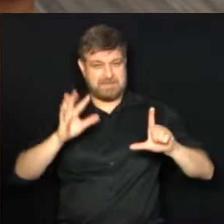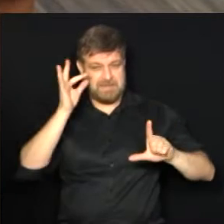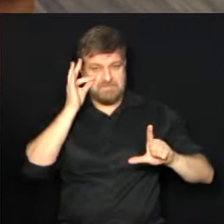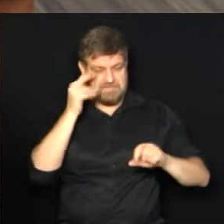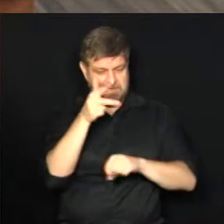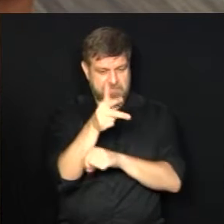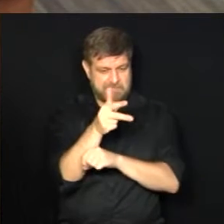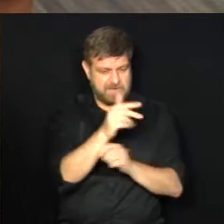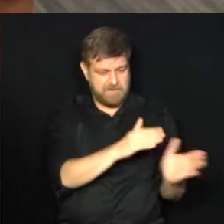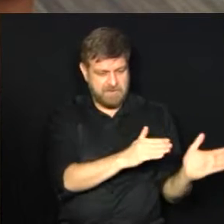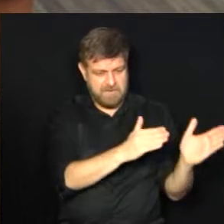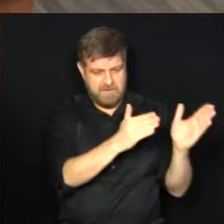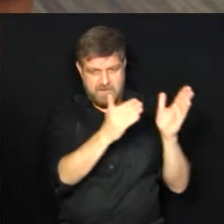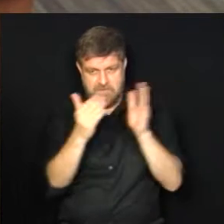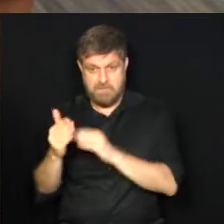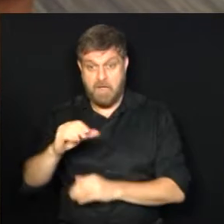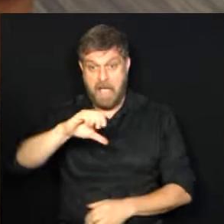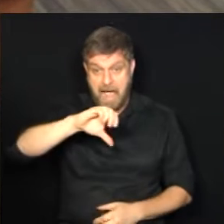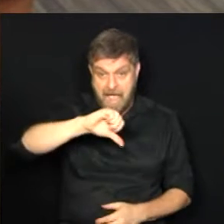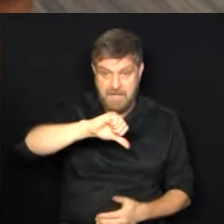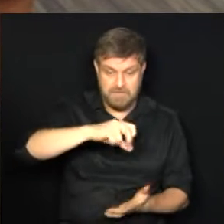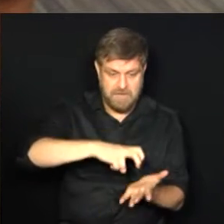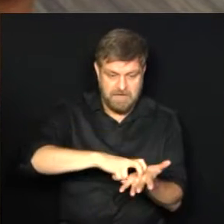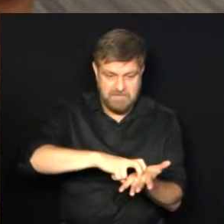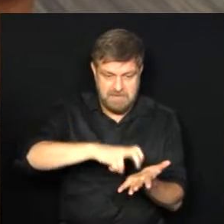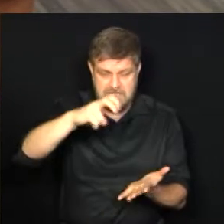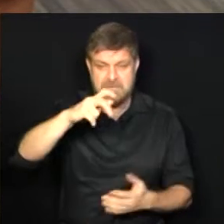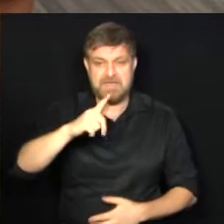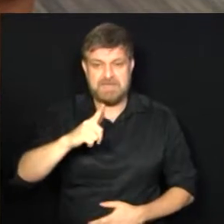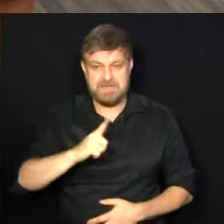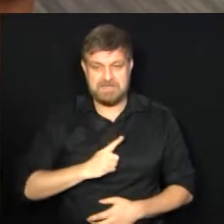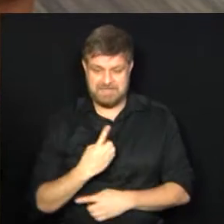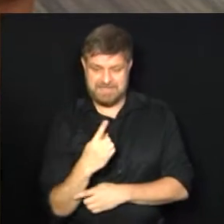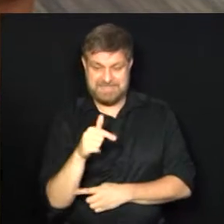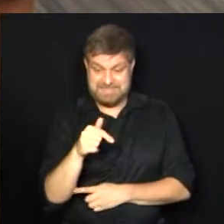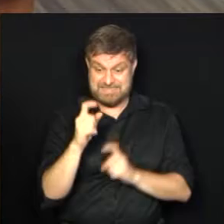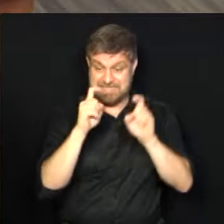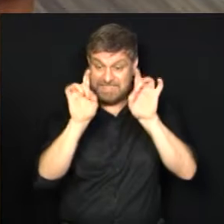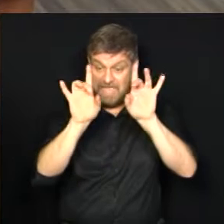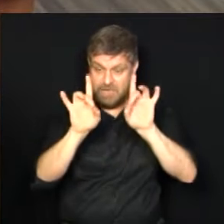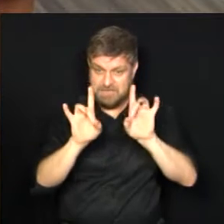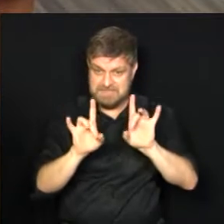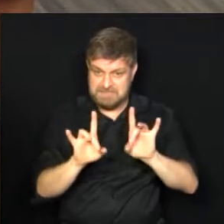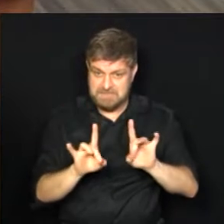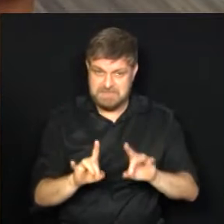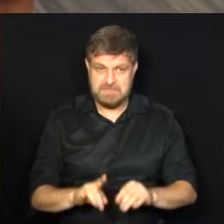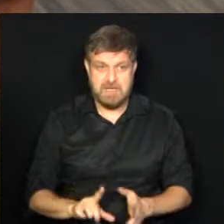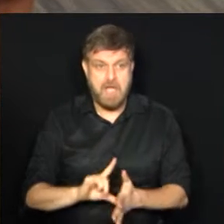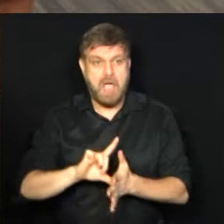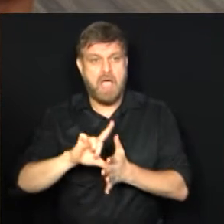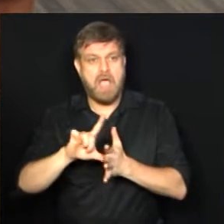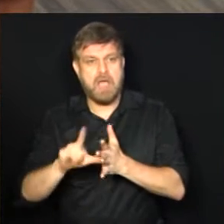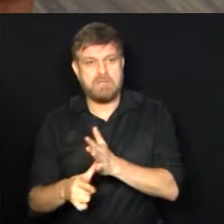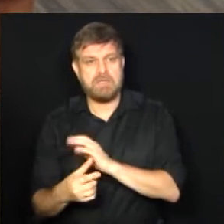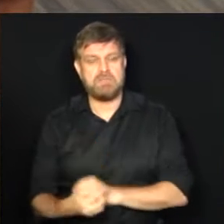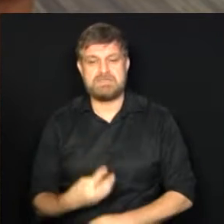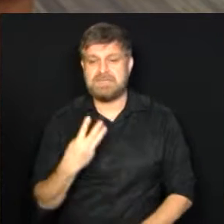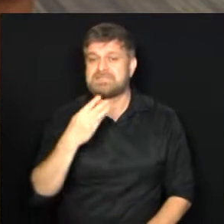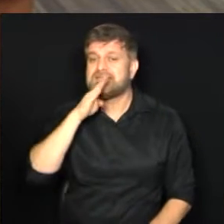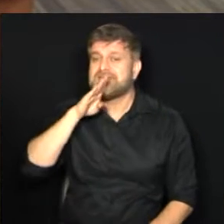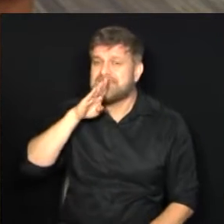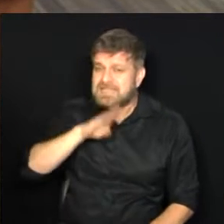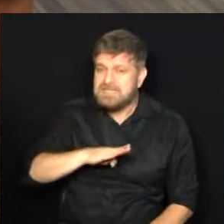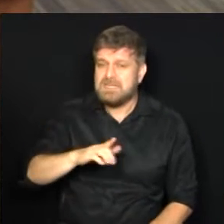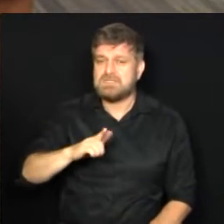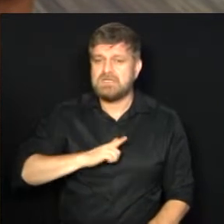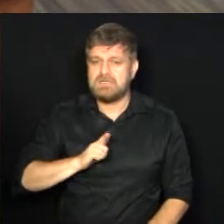Câmara Campinas a partir das 9 horas da manhã com as 17 reuniões extraordinárias e a partir das 3 horas da